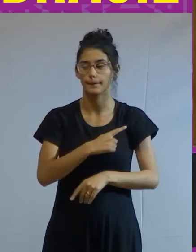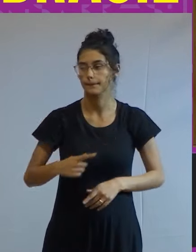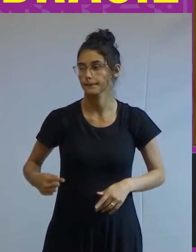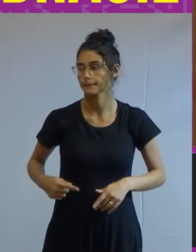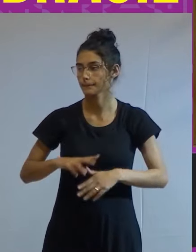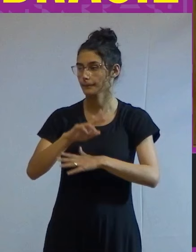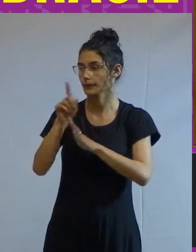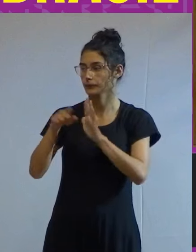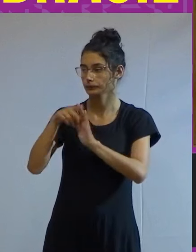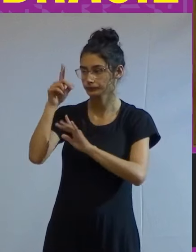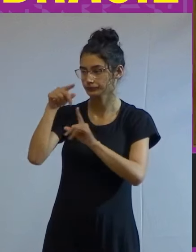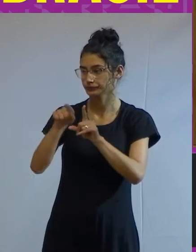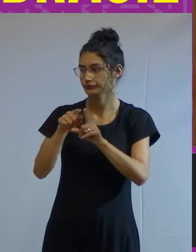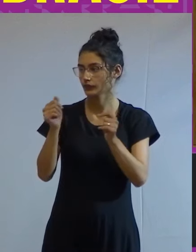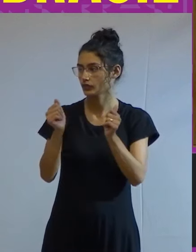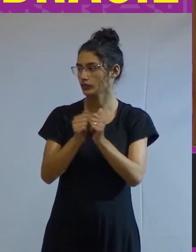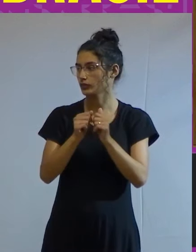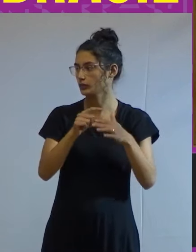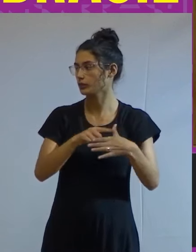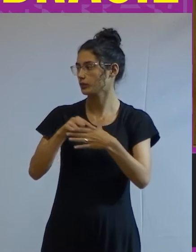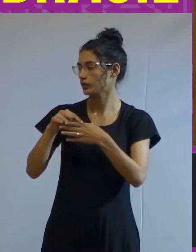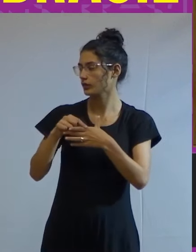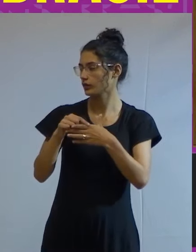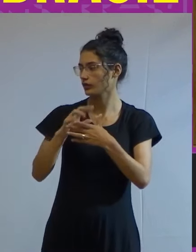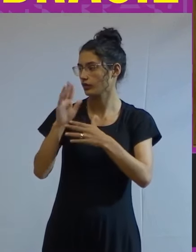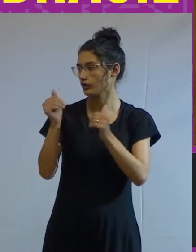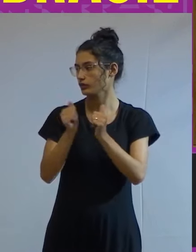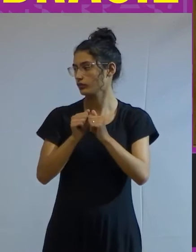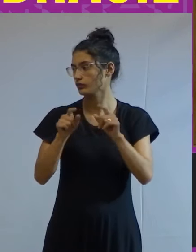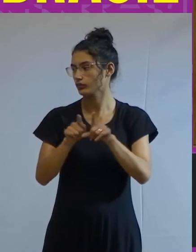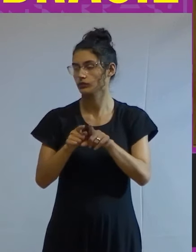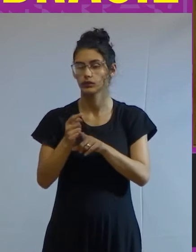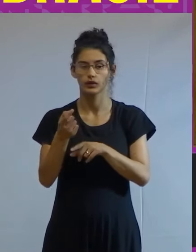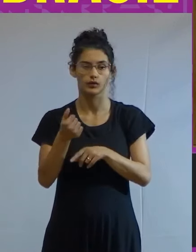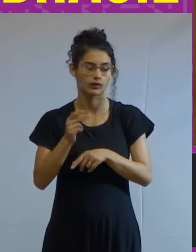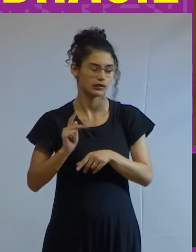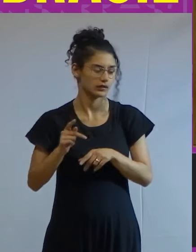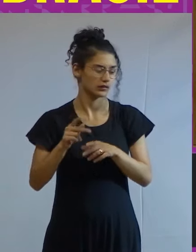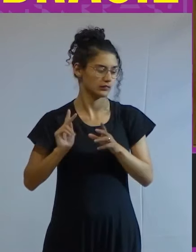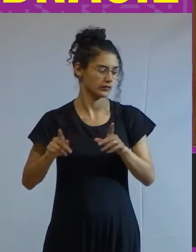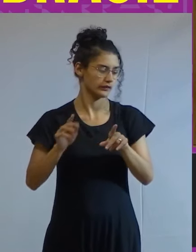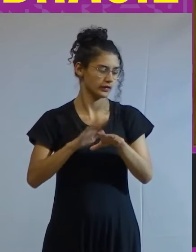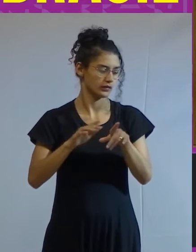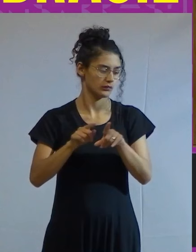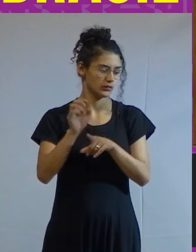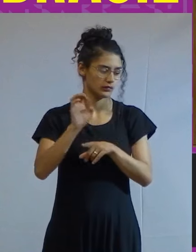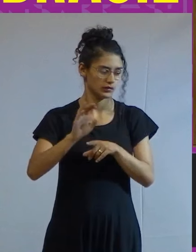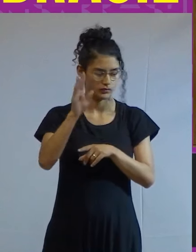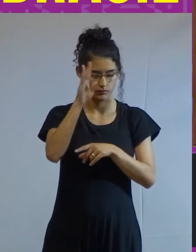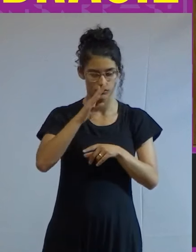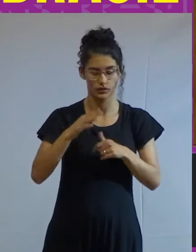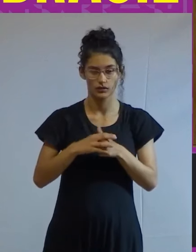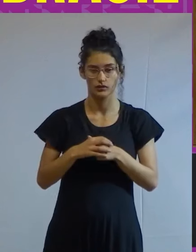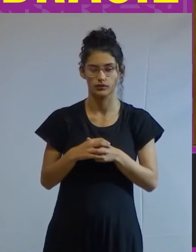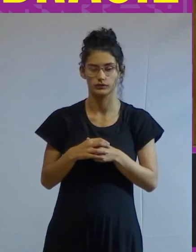comprometidos com o pacto patrimonial oligárquico que quase sempre comandou o Estado brasileiro